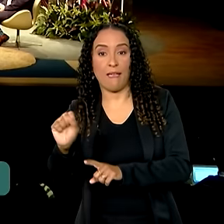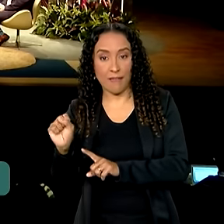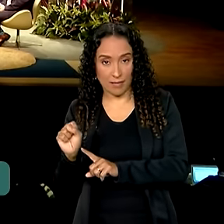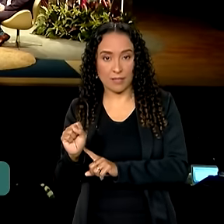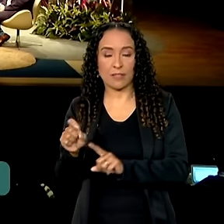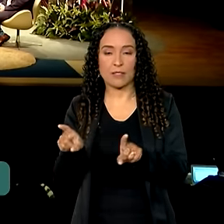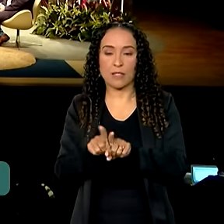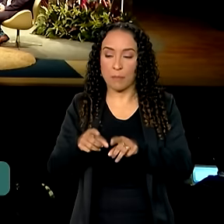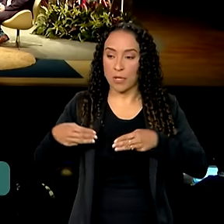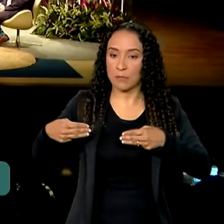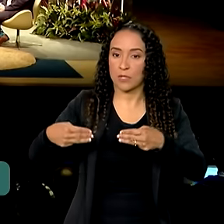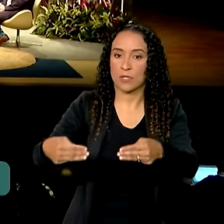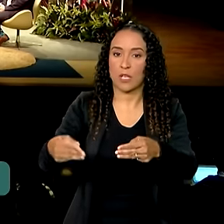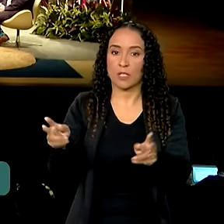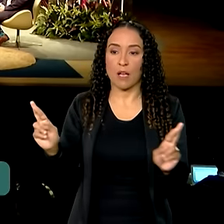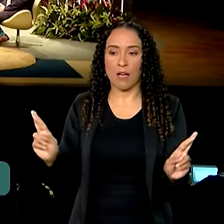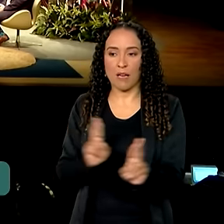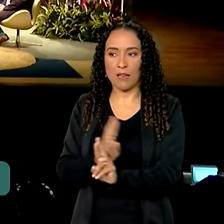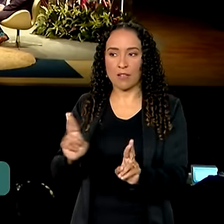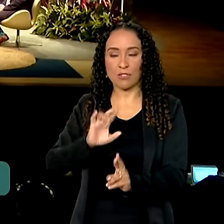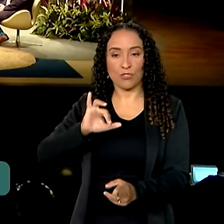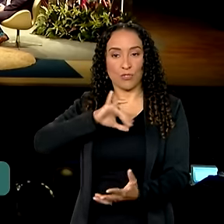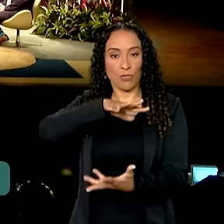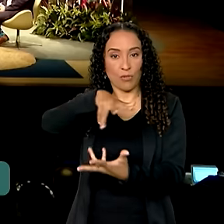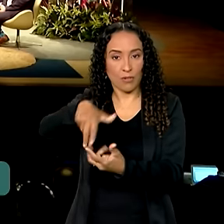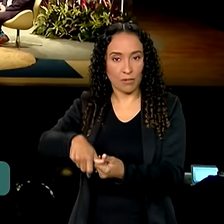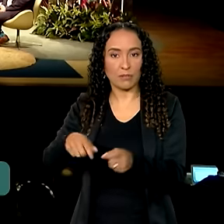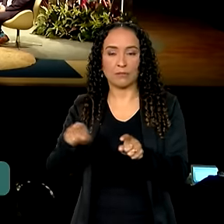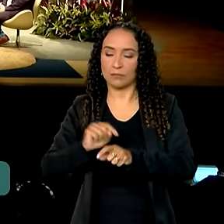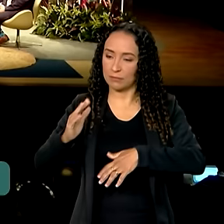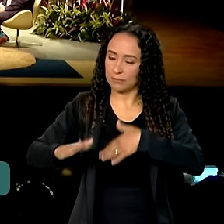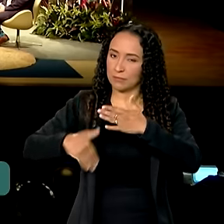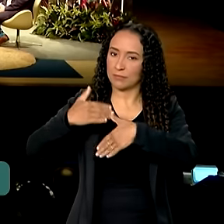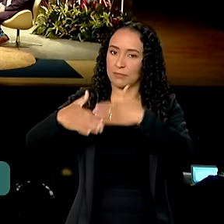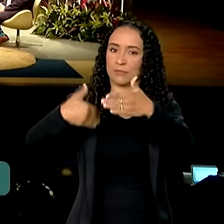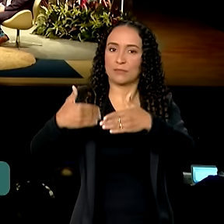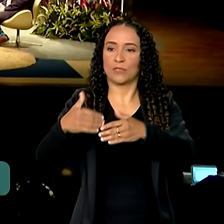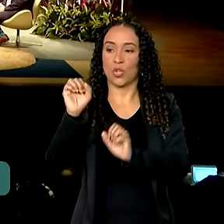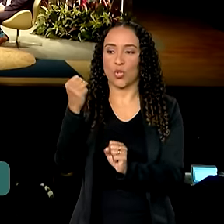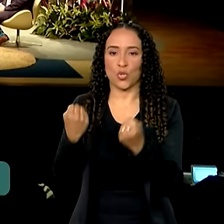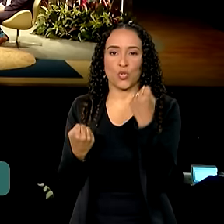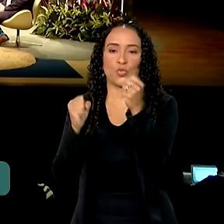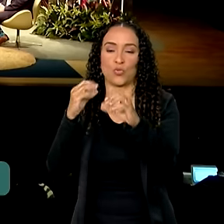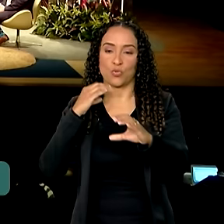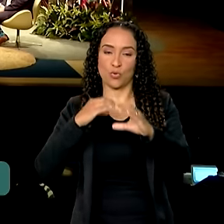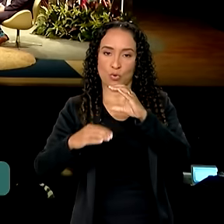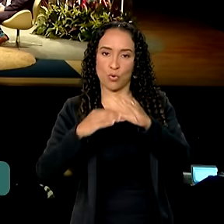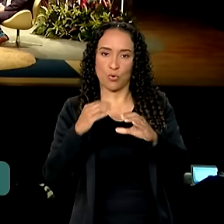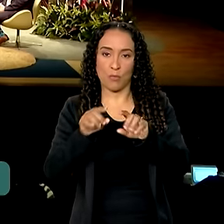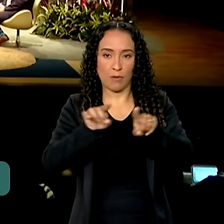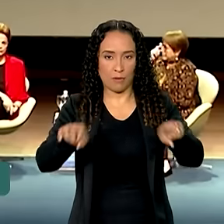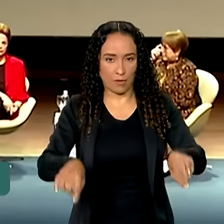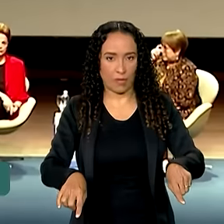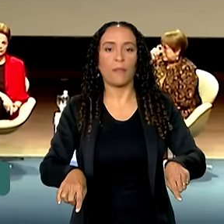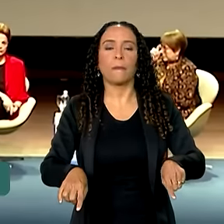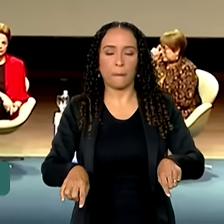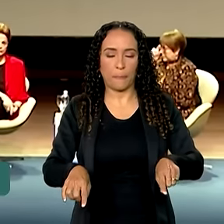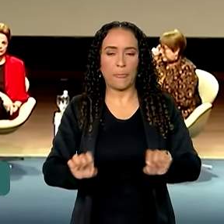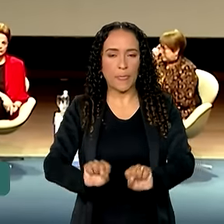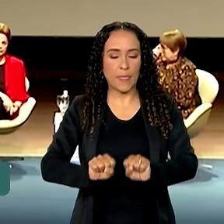e os Ministérios das Relações Exteriores e do Desenvolvimento, Indústria, Comércio e Serviços,